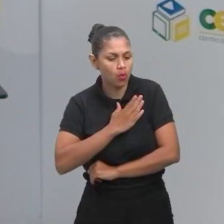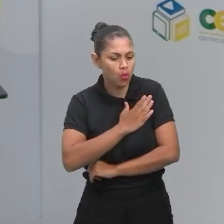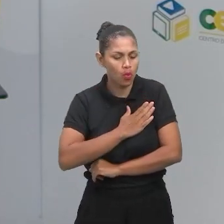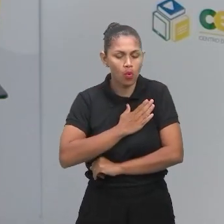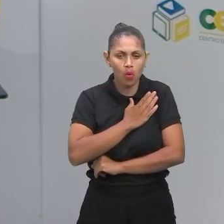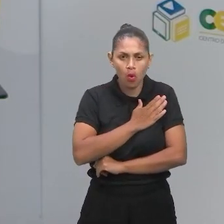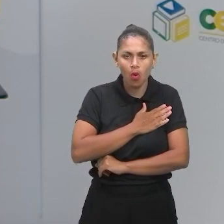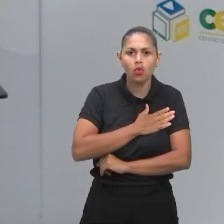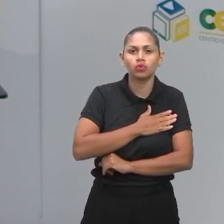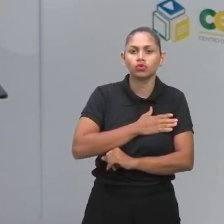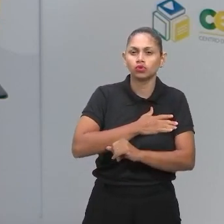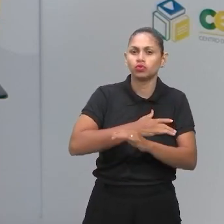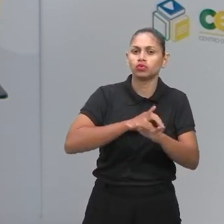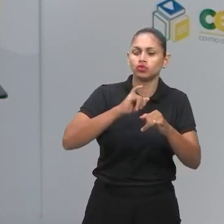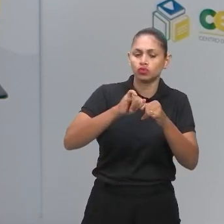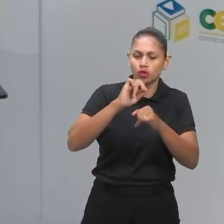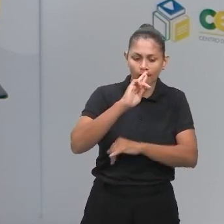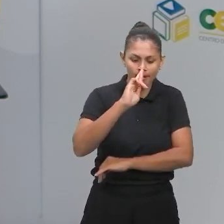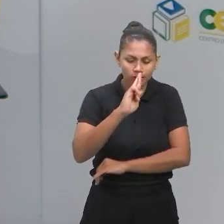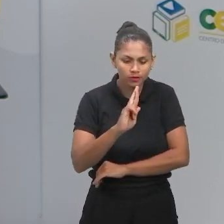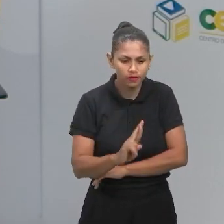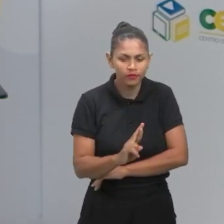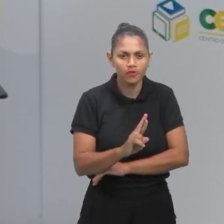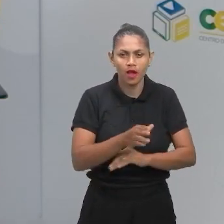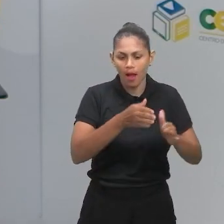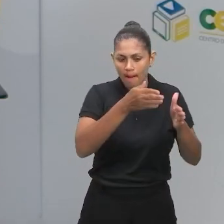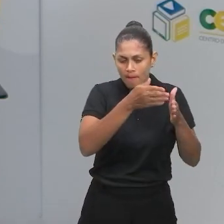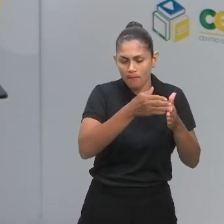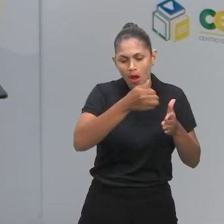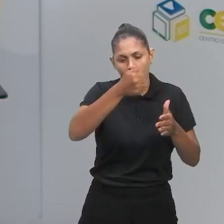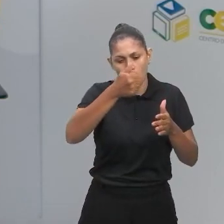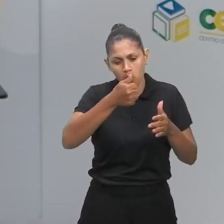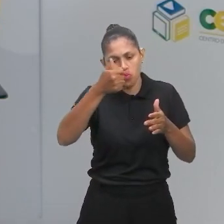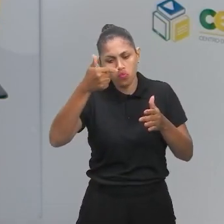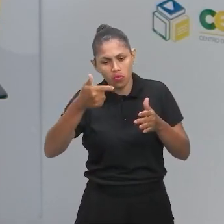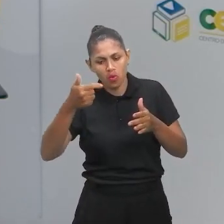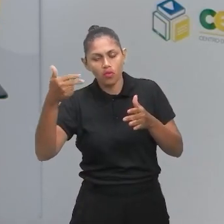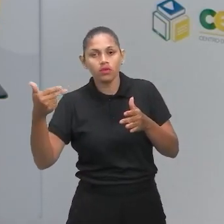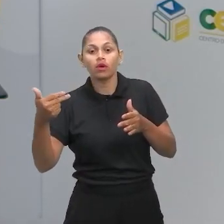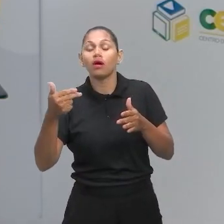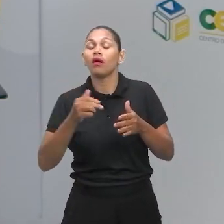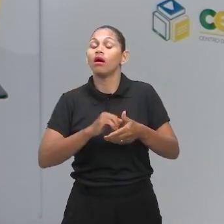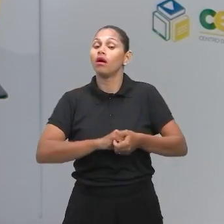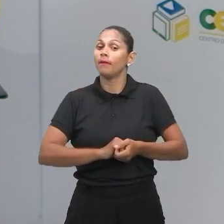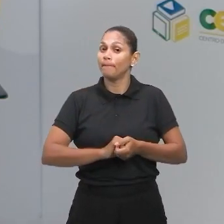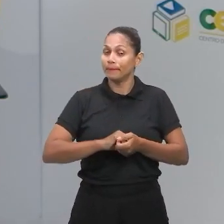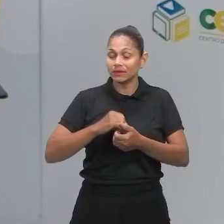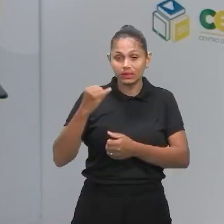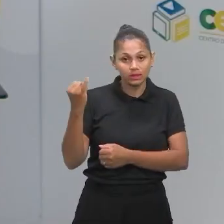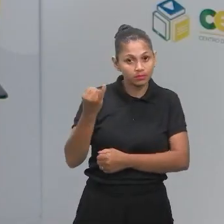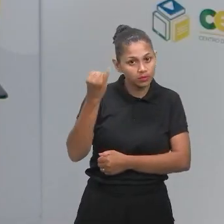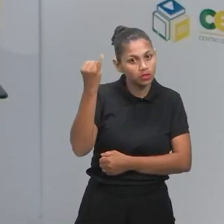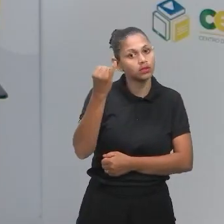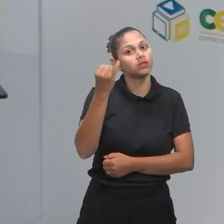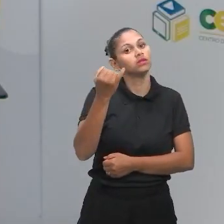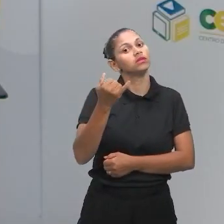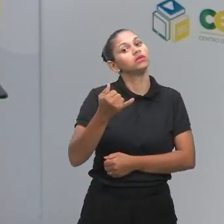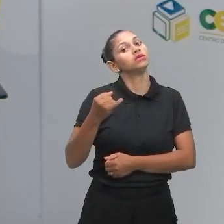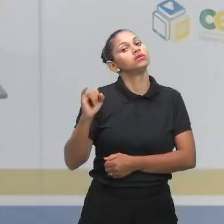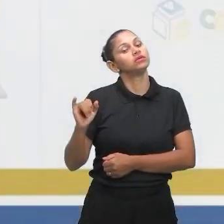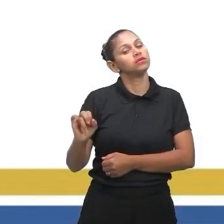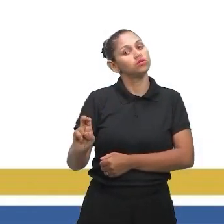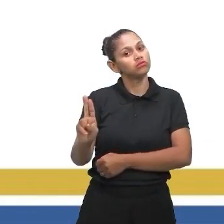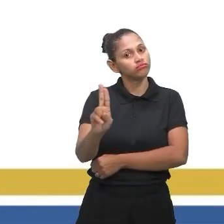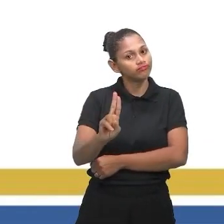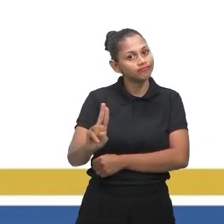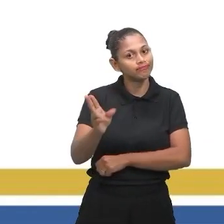Não, gente. Tentem fazer, utilizar essas estratégias, porque serão importantes no dia da prova. Vamos lá? Outra